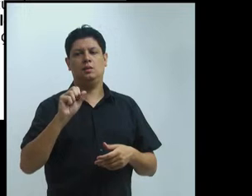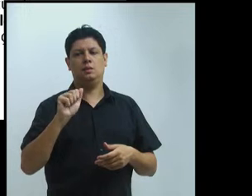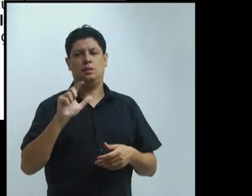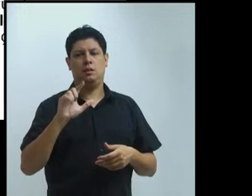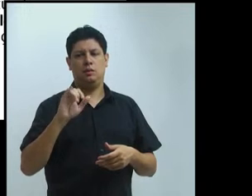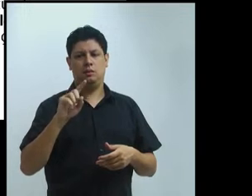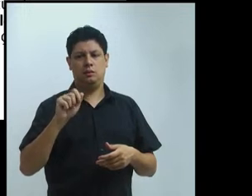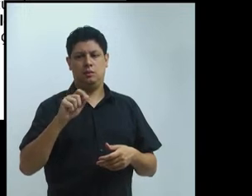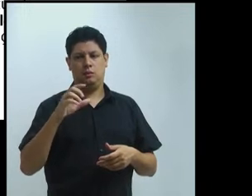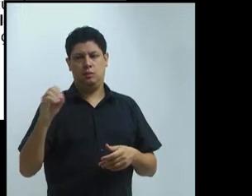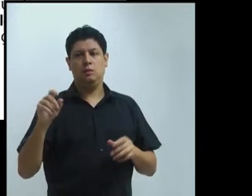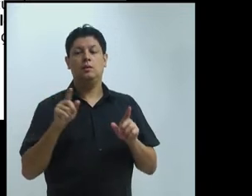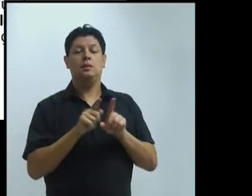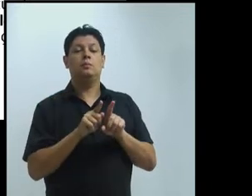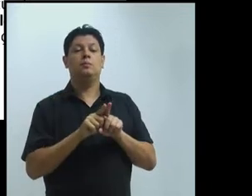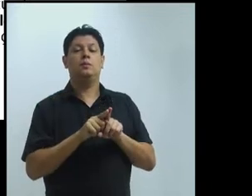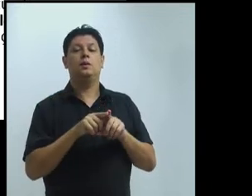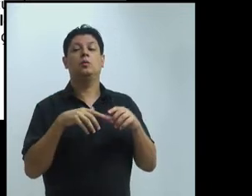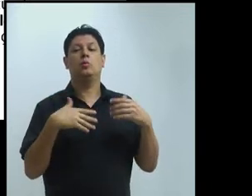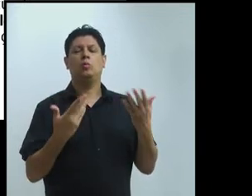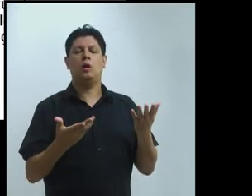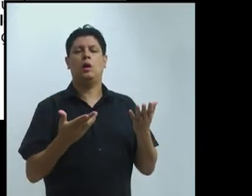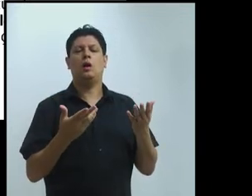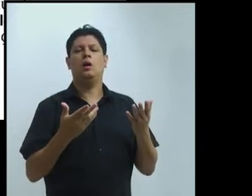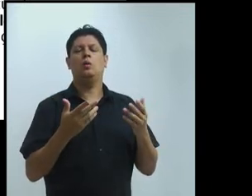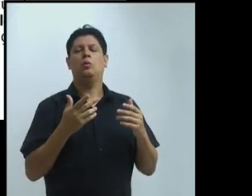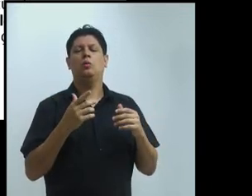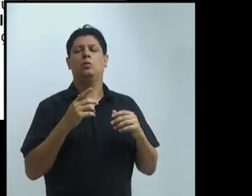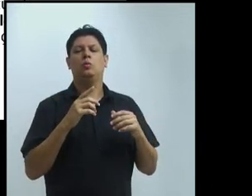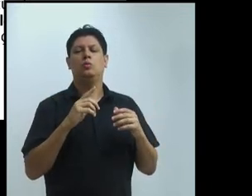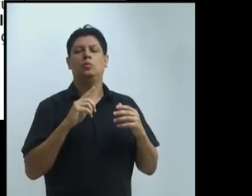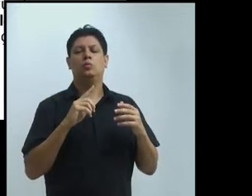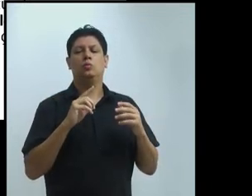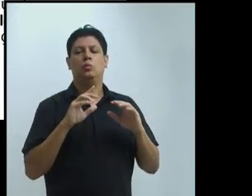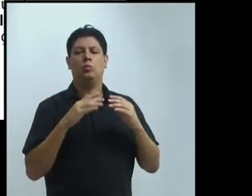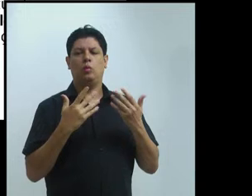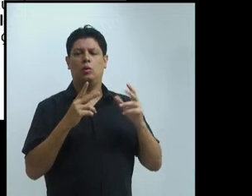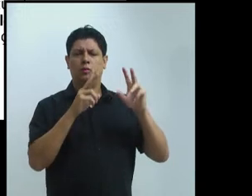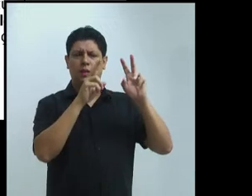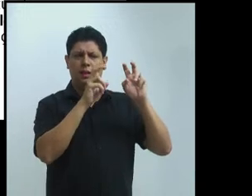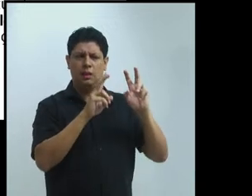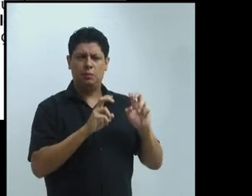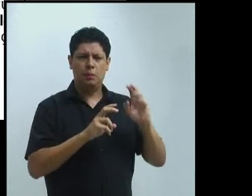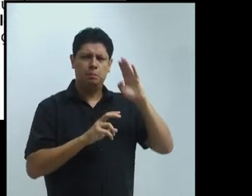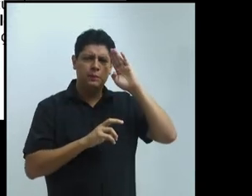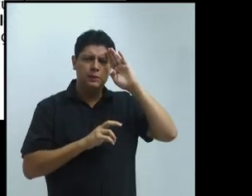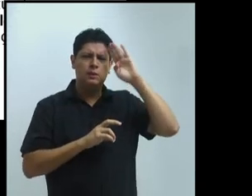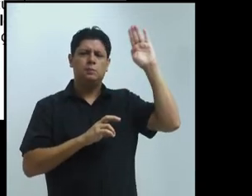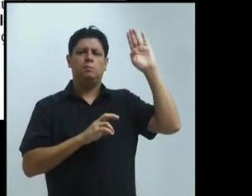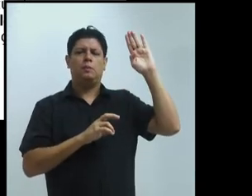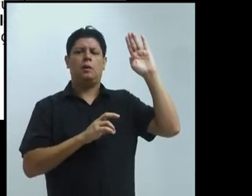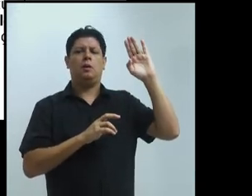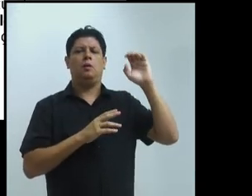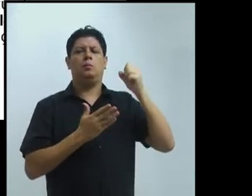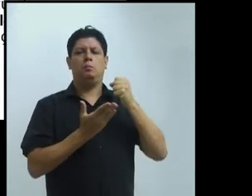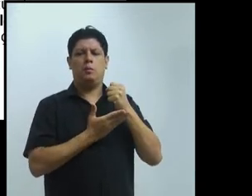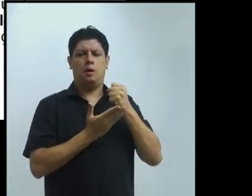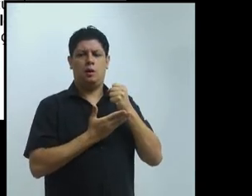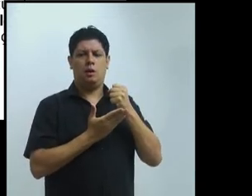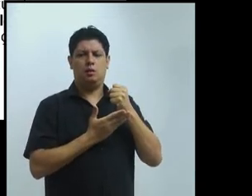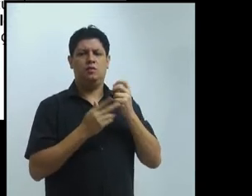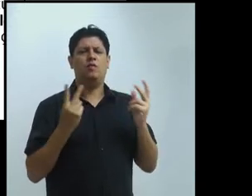vão ver depois, no decorrer da fala, que várias coisas estão implicadas, mas a